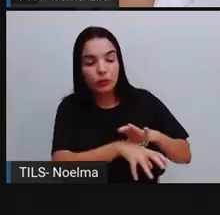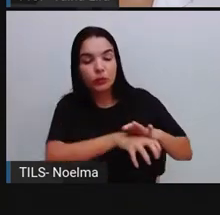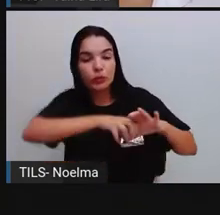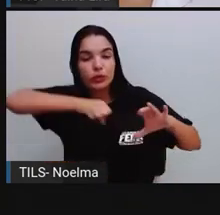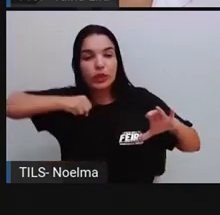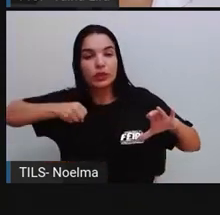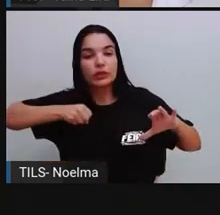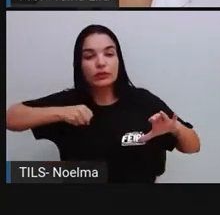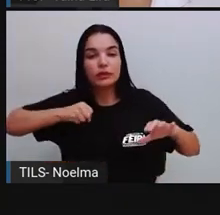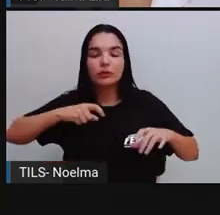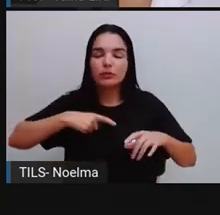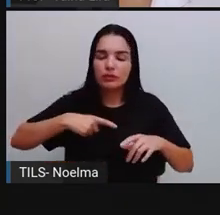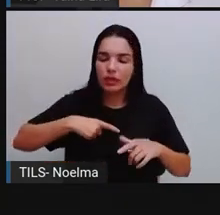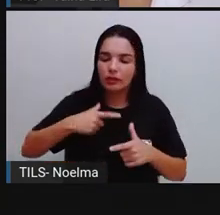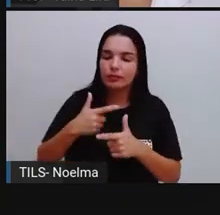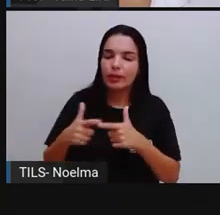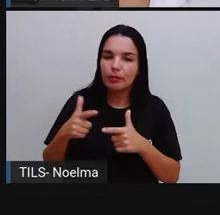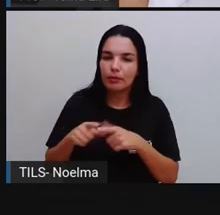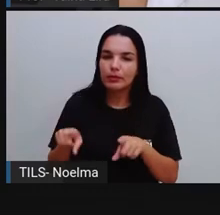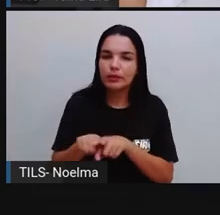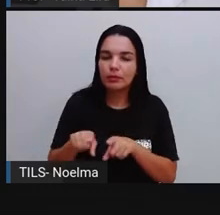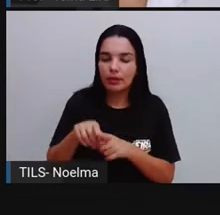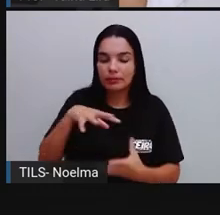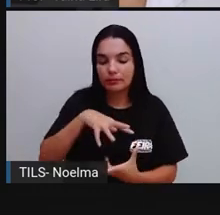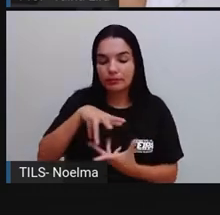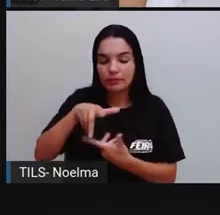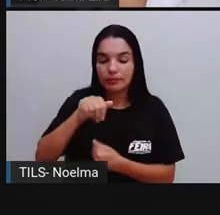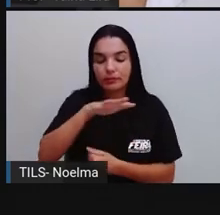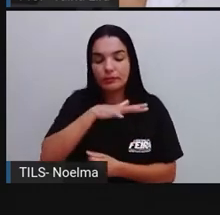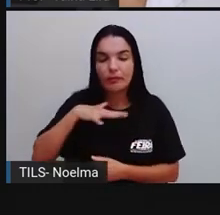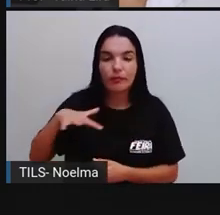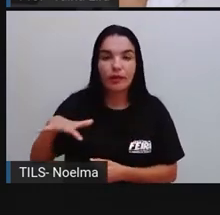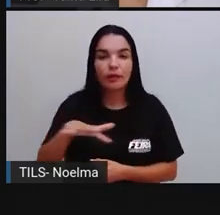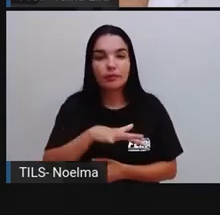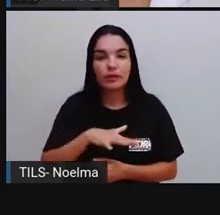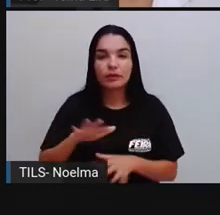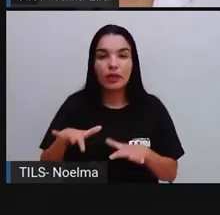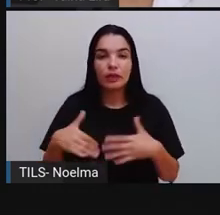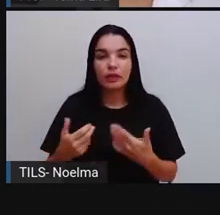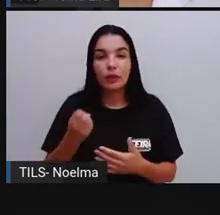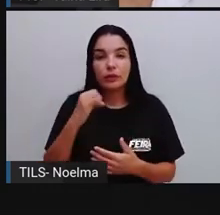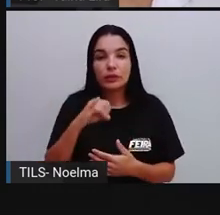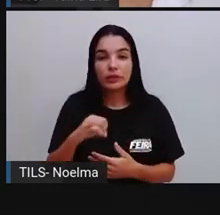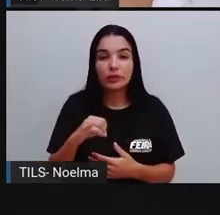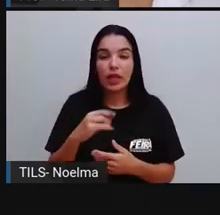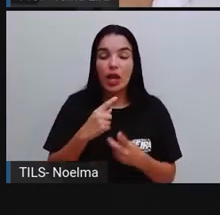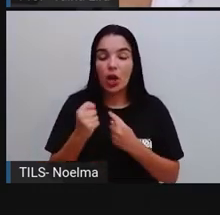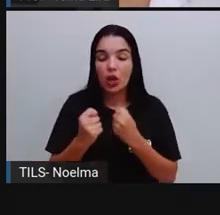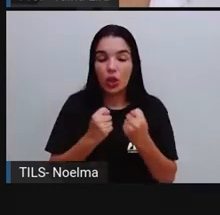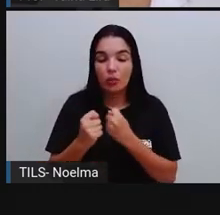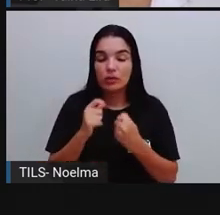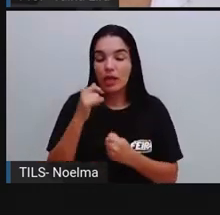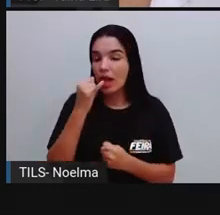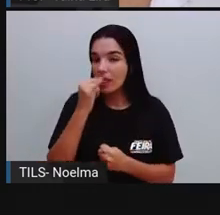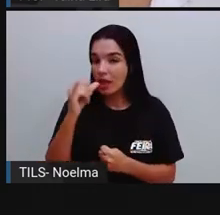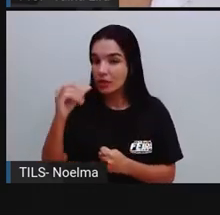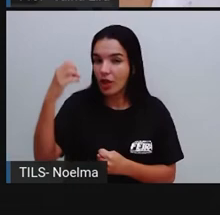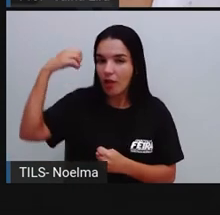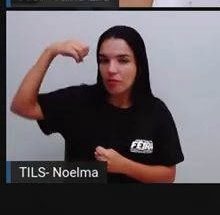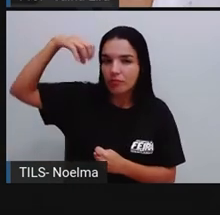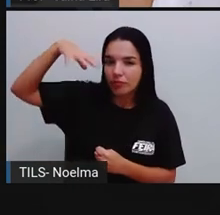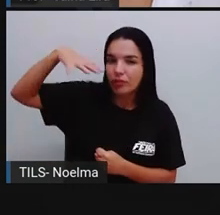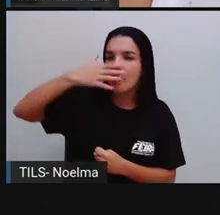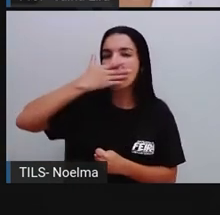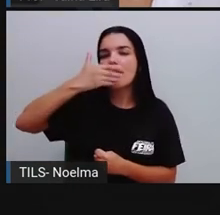consequências para o meio ambiente. Então, quanto mais a gente economiza energia, menos dano para o meio ambiente, né?